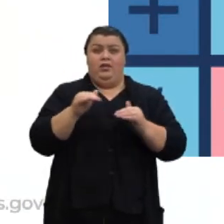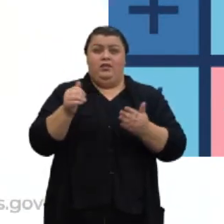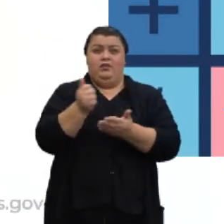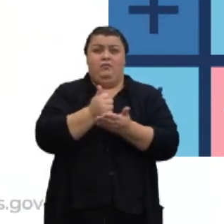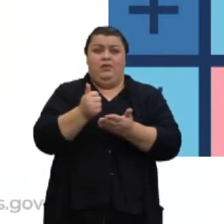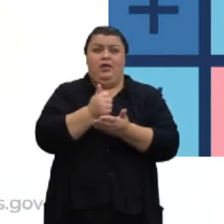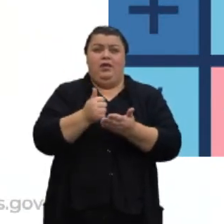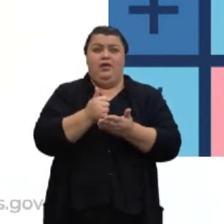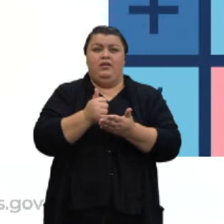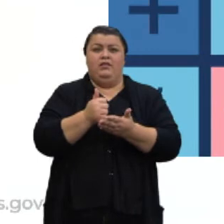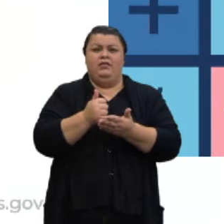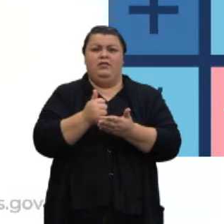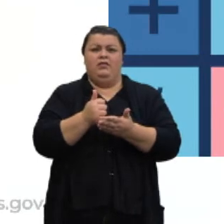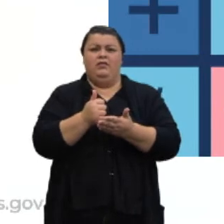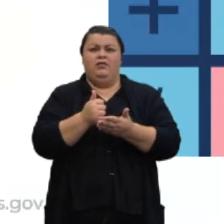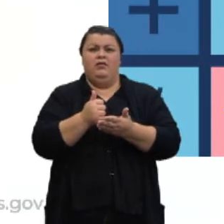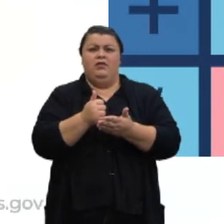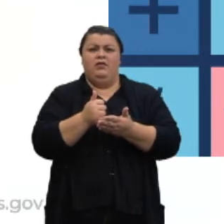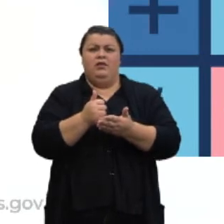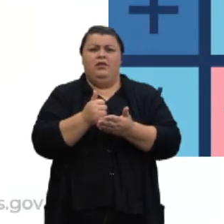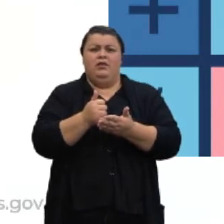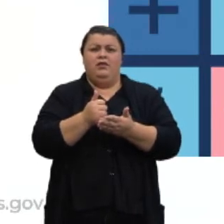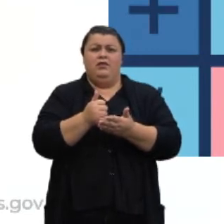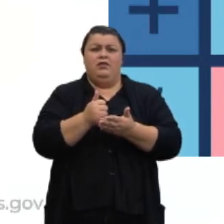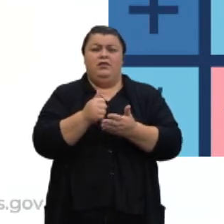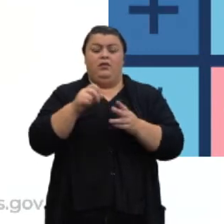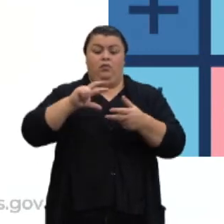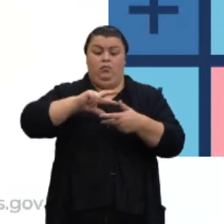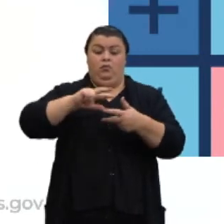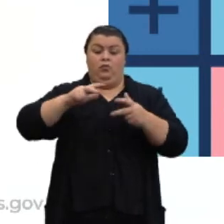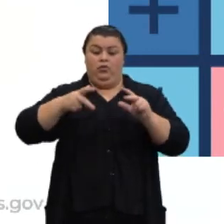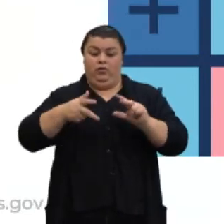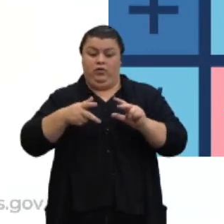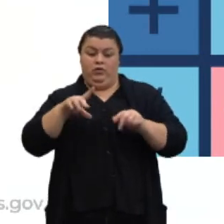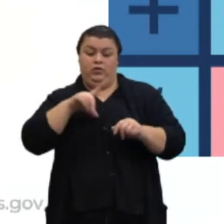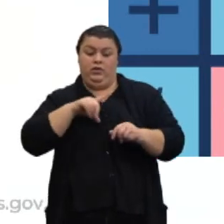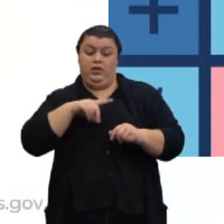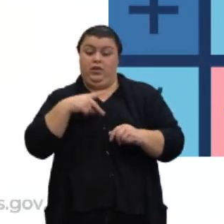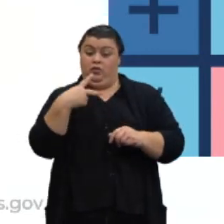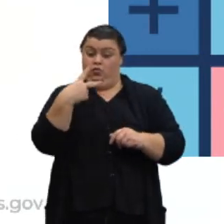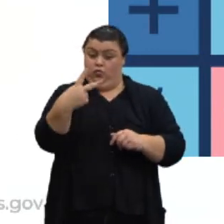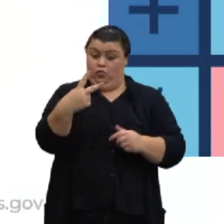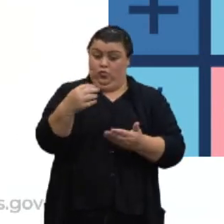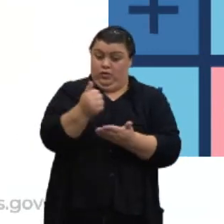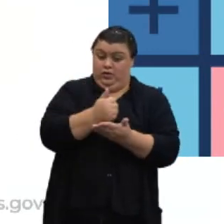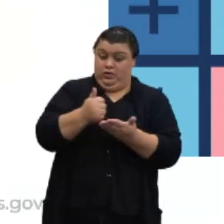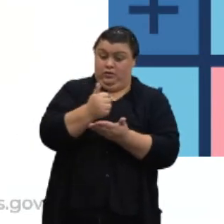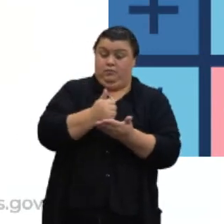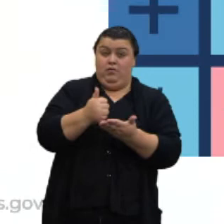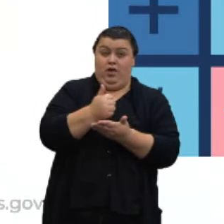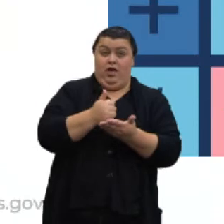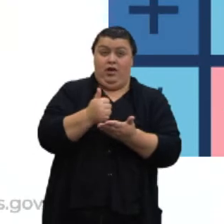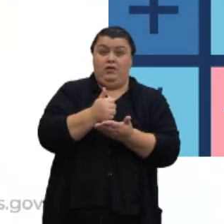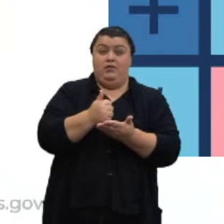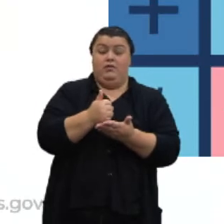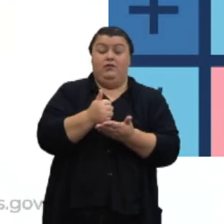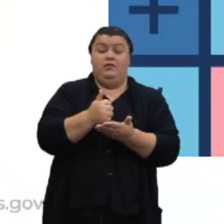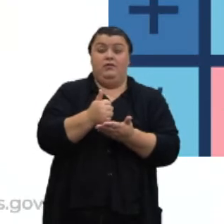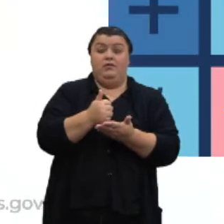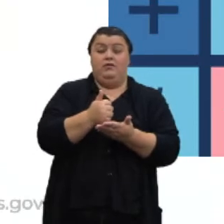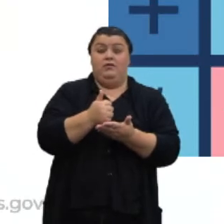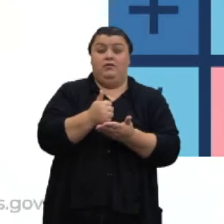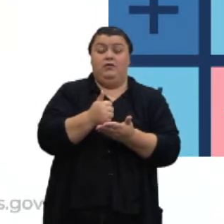lá traduzir essa frase. São poliedros que possuem duas bases congruentes, ou seja, duas bases